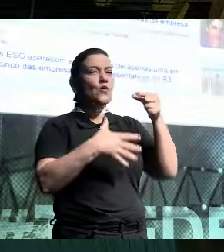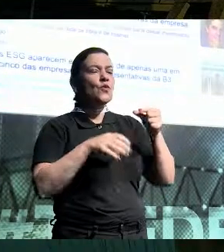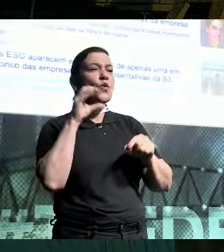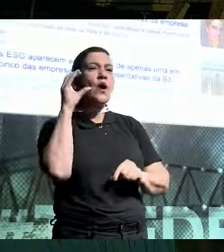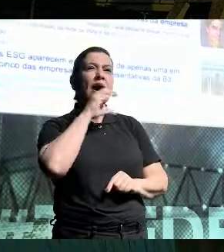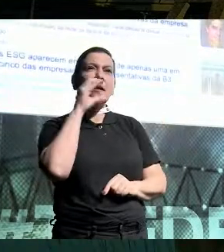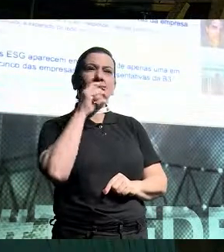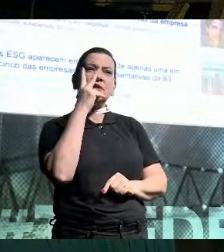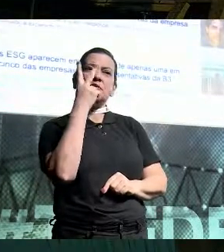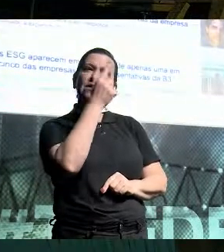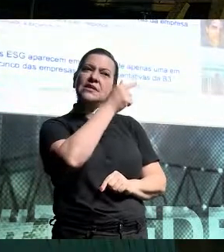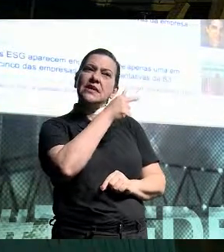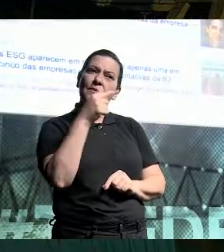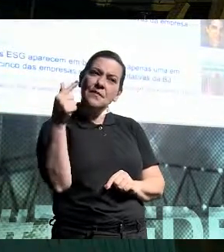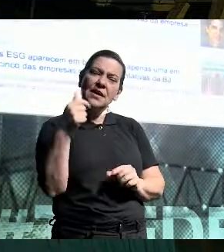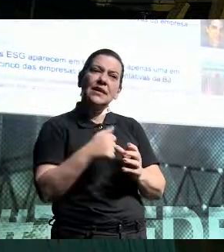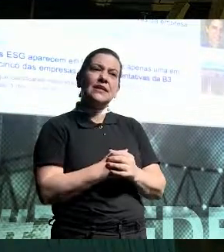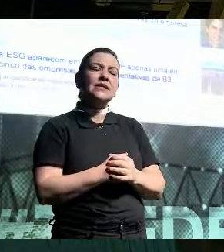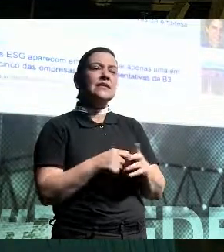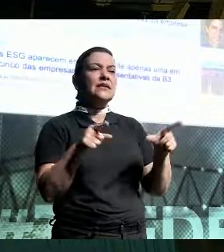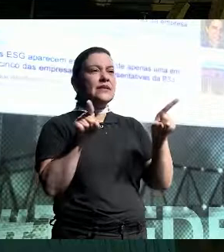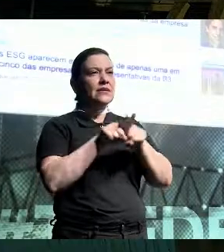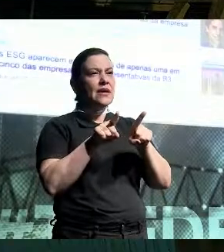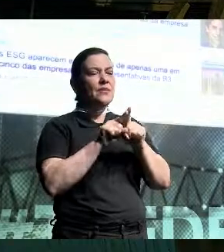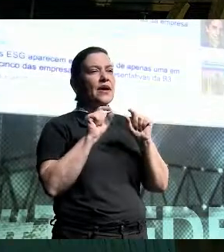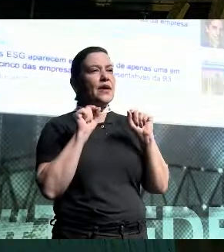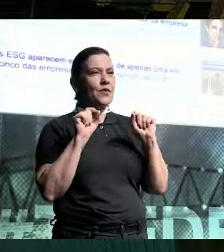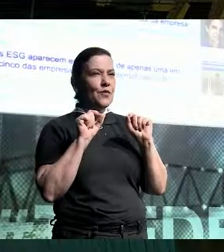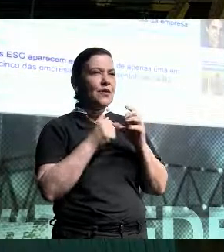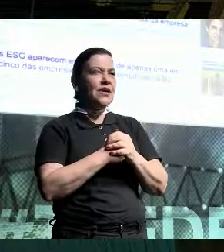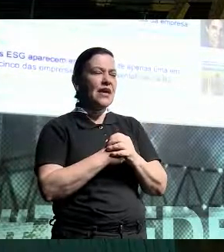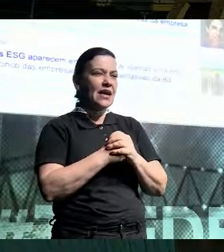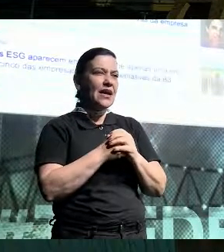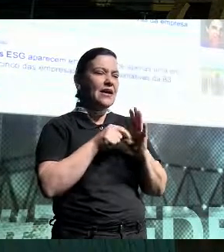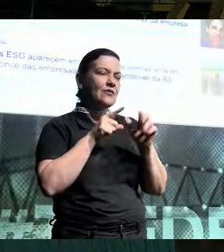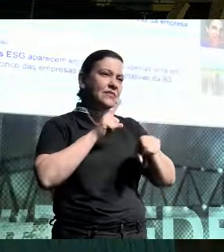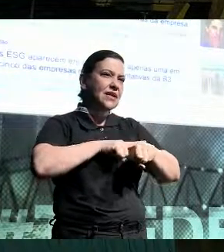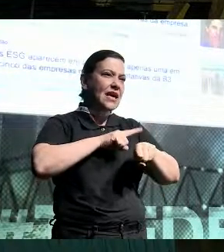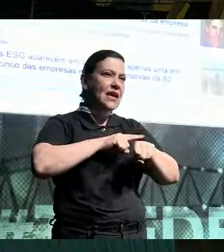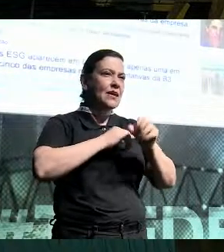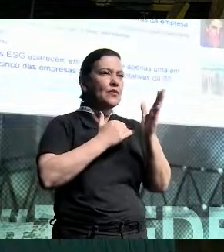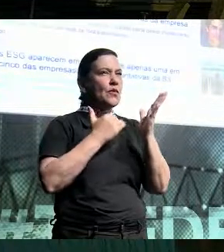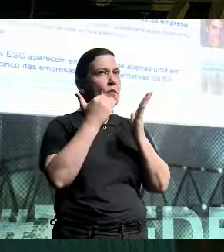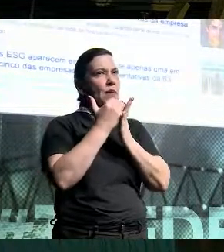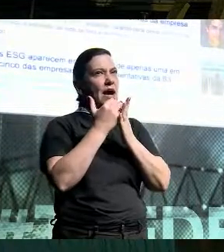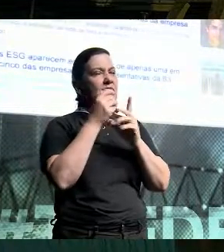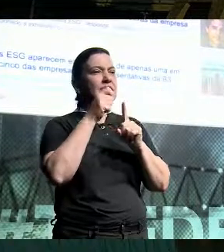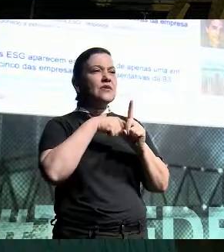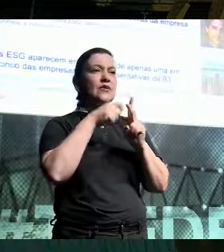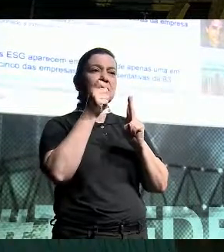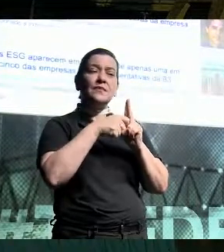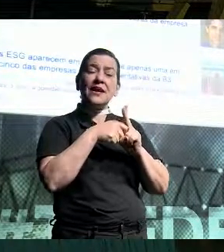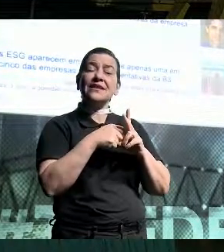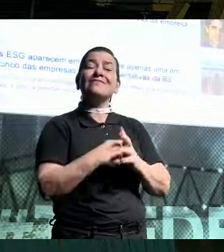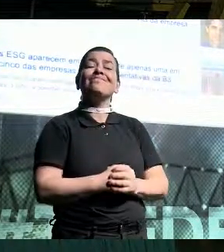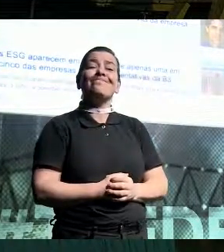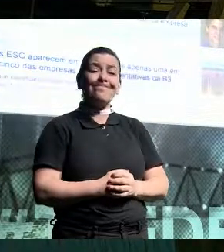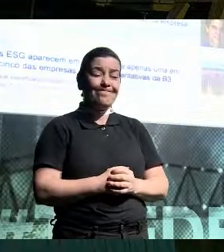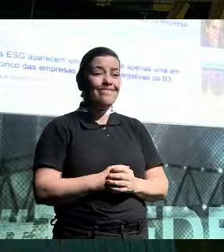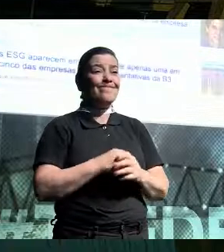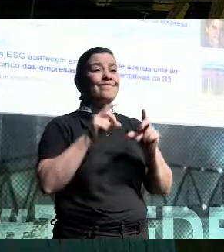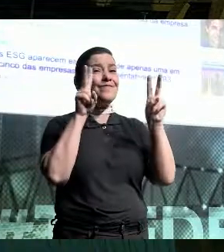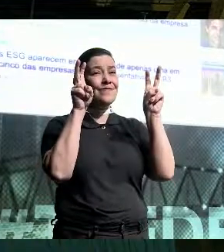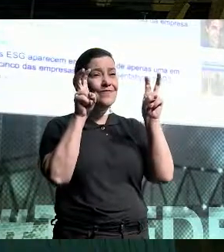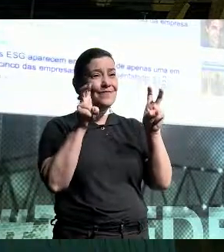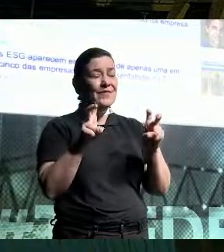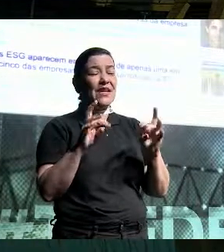últimas duas semanas, eu até dei uma extravasada um pouquinho maior no tempo ali, até dois meses, mas, gente, é muito assunto que tem.